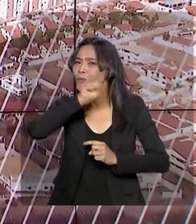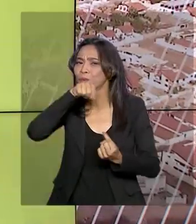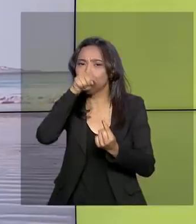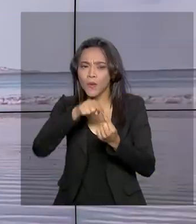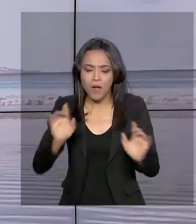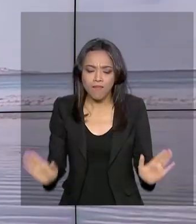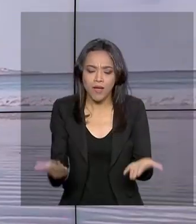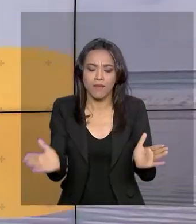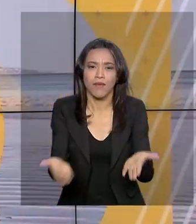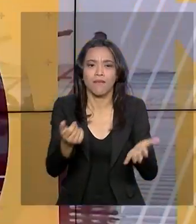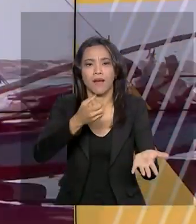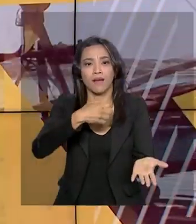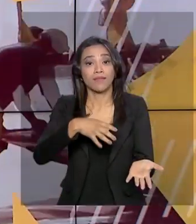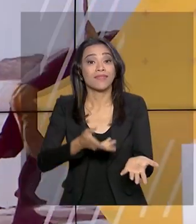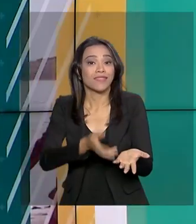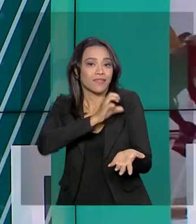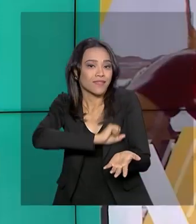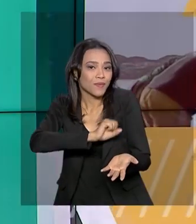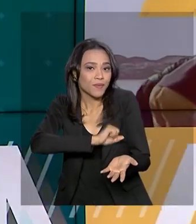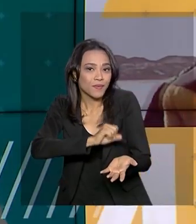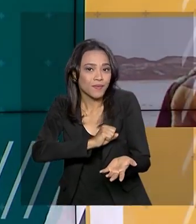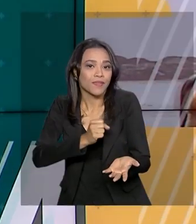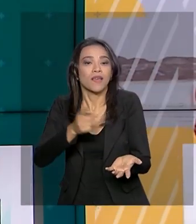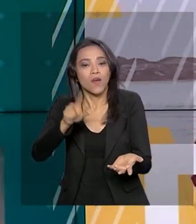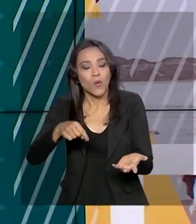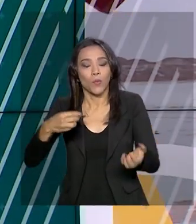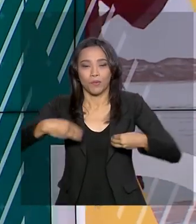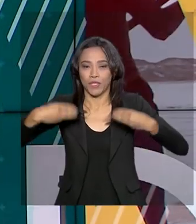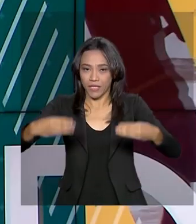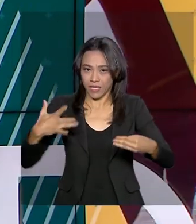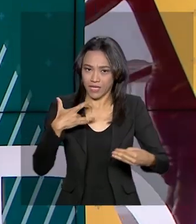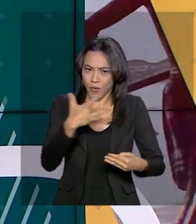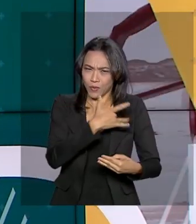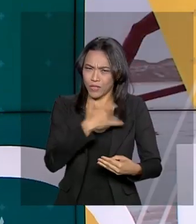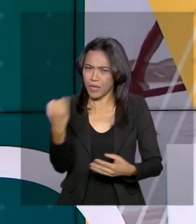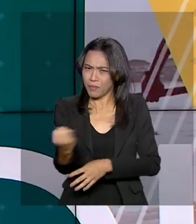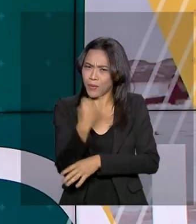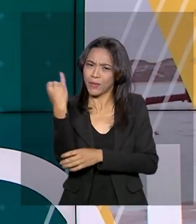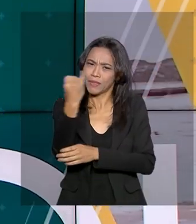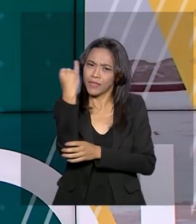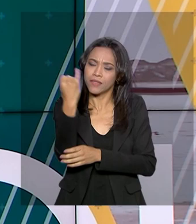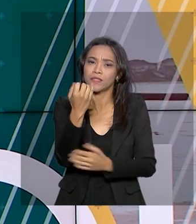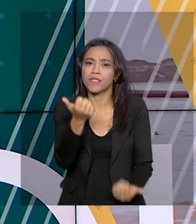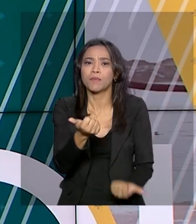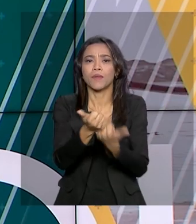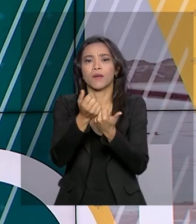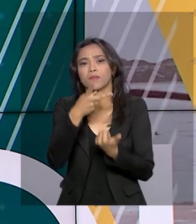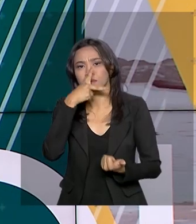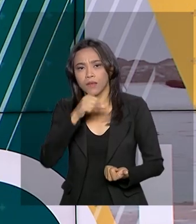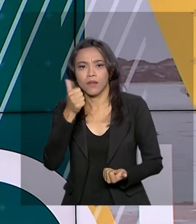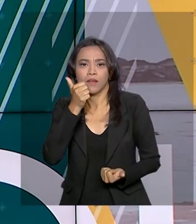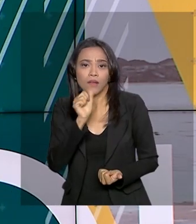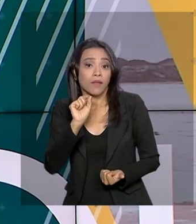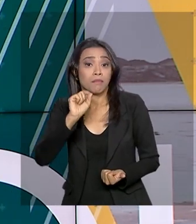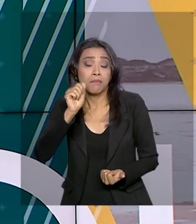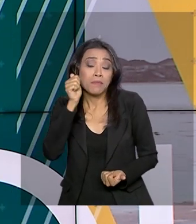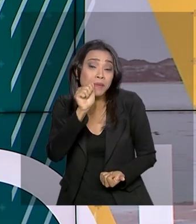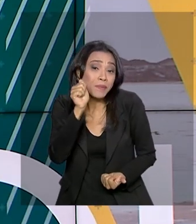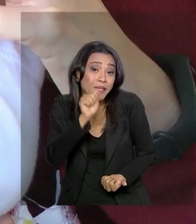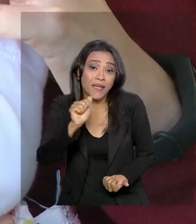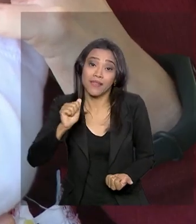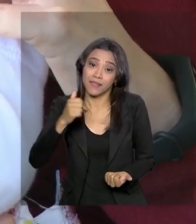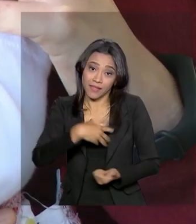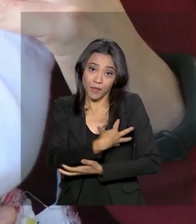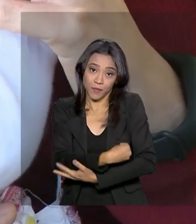materno. Este ano, o destaque da campanha do Ministério da Saúde é a importância da rede de apoio aos pais, principalmente às mulheres que